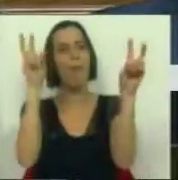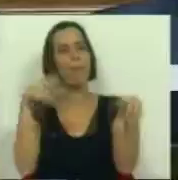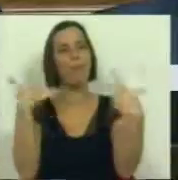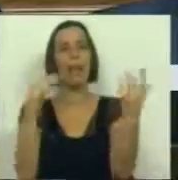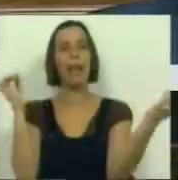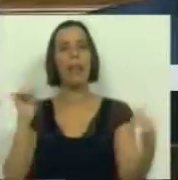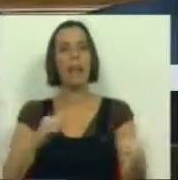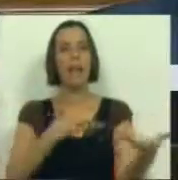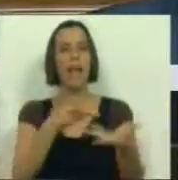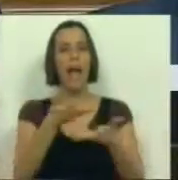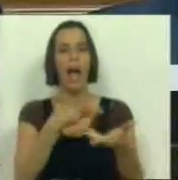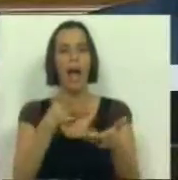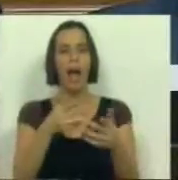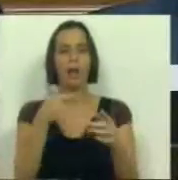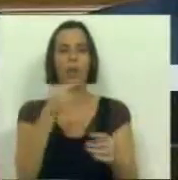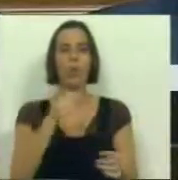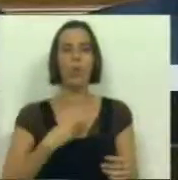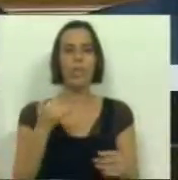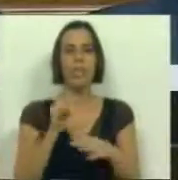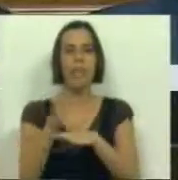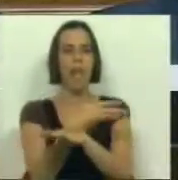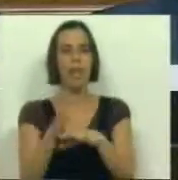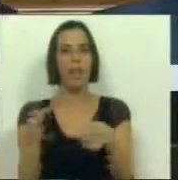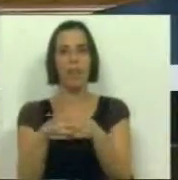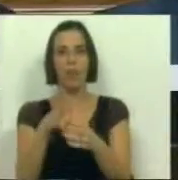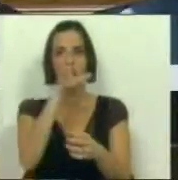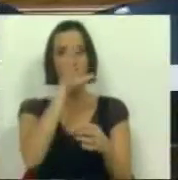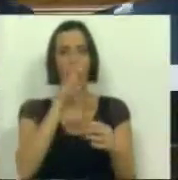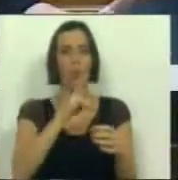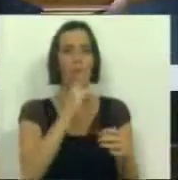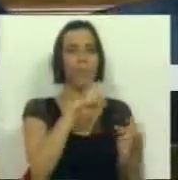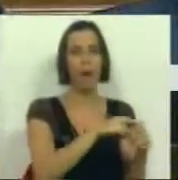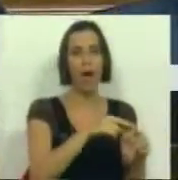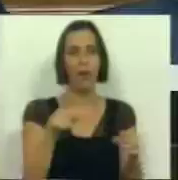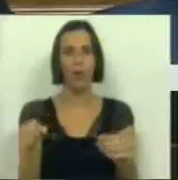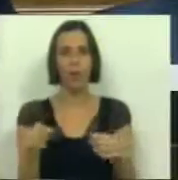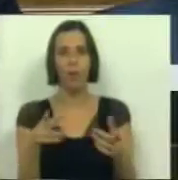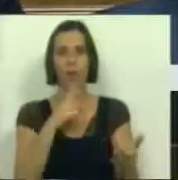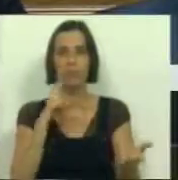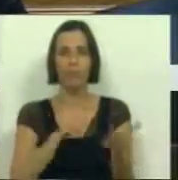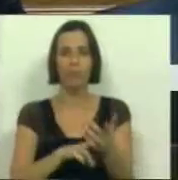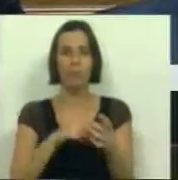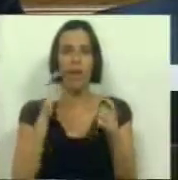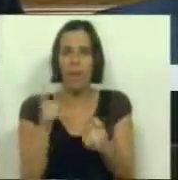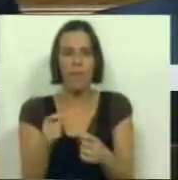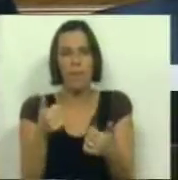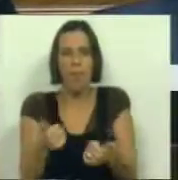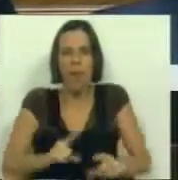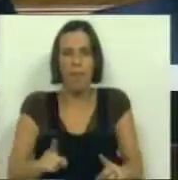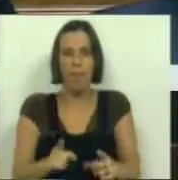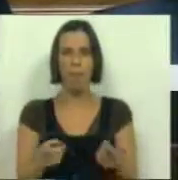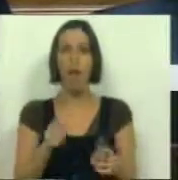tratado de tordezilhas a dividir um estádio de faro. E, portanto, é, de facto, o mau indicador